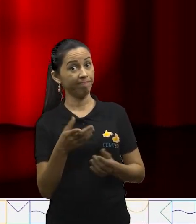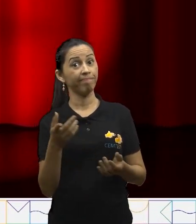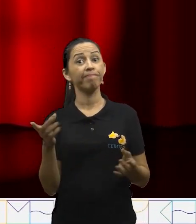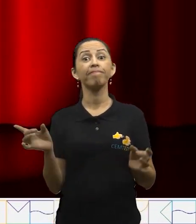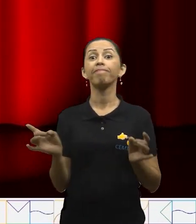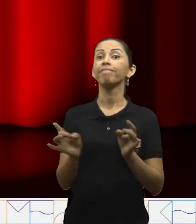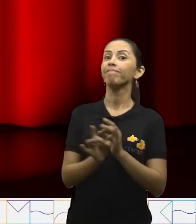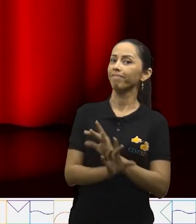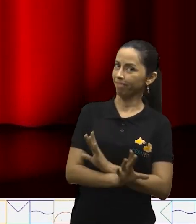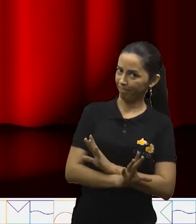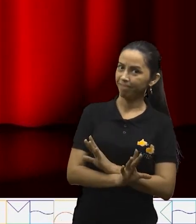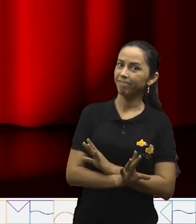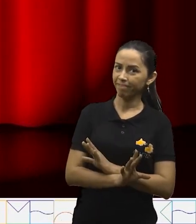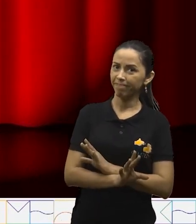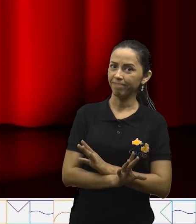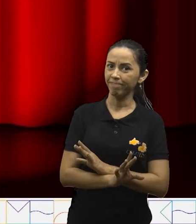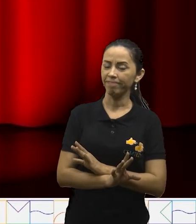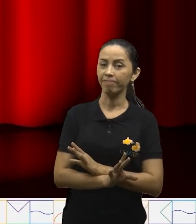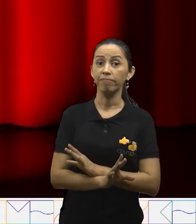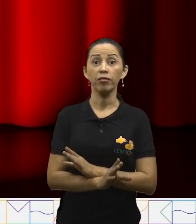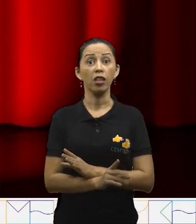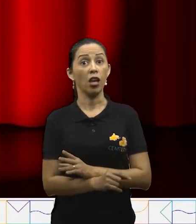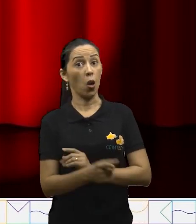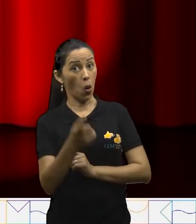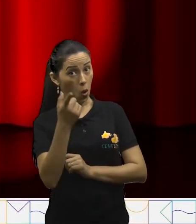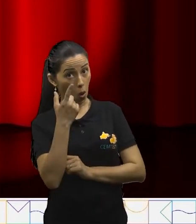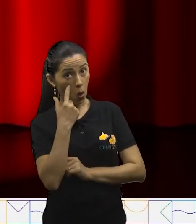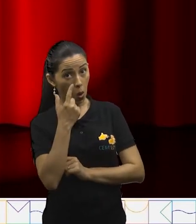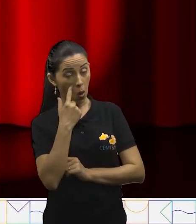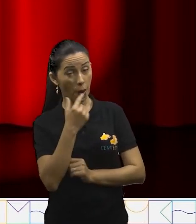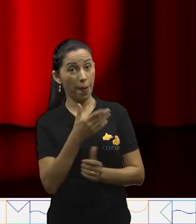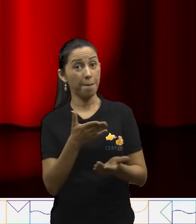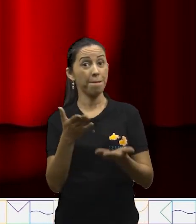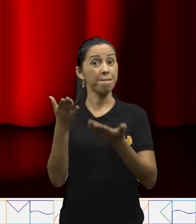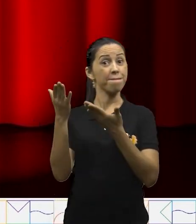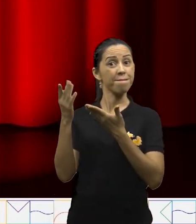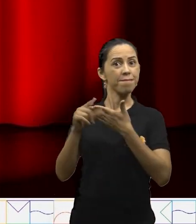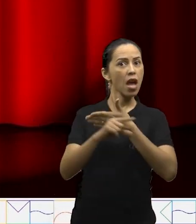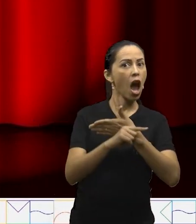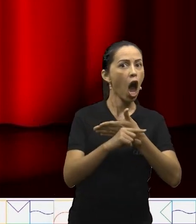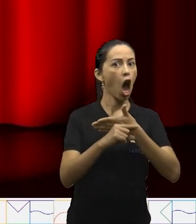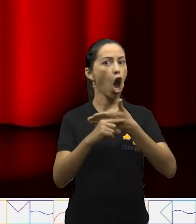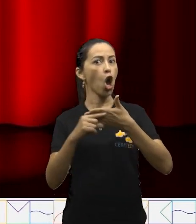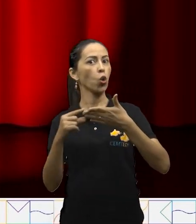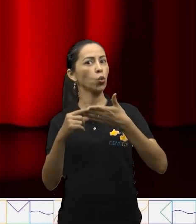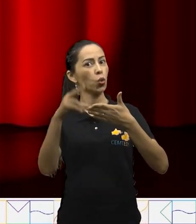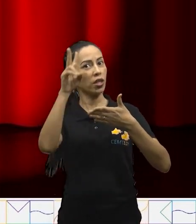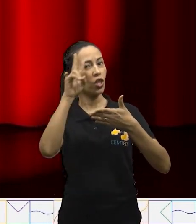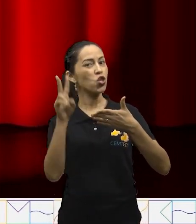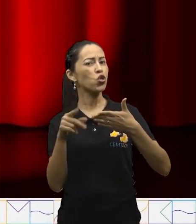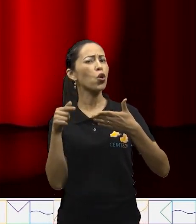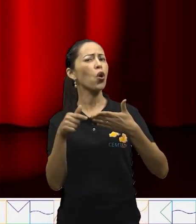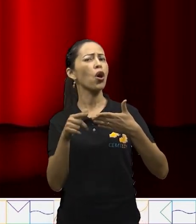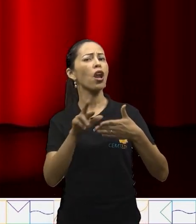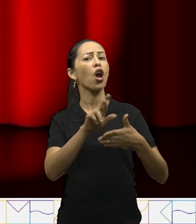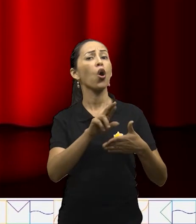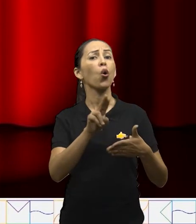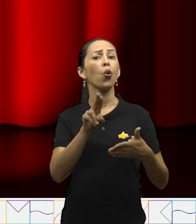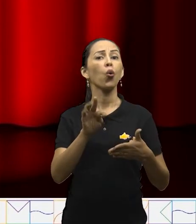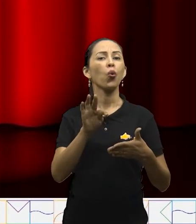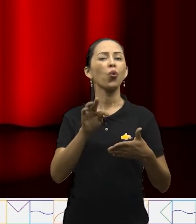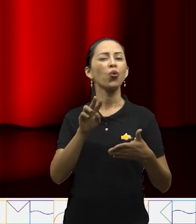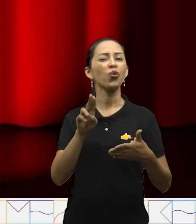Tempo encerrado. Olha só! A autora da nossa história é... Ruti